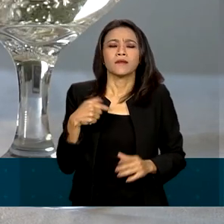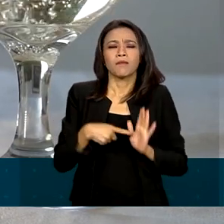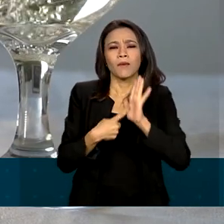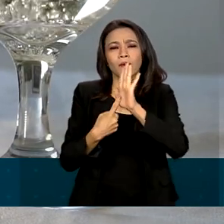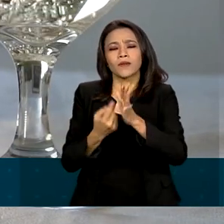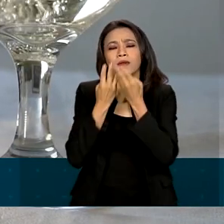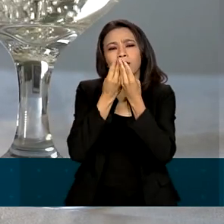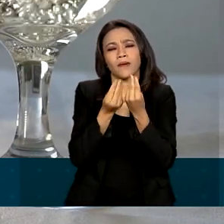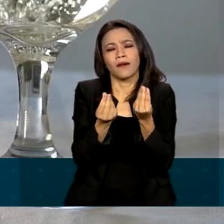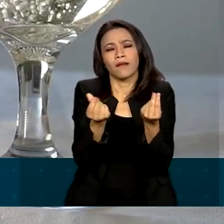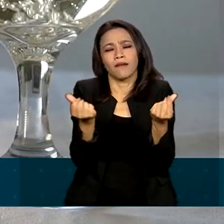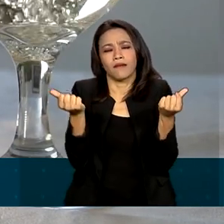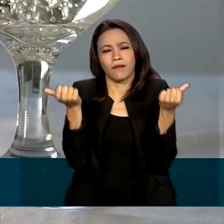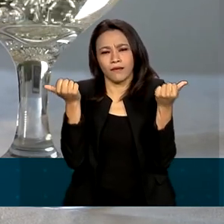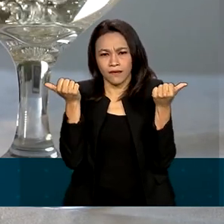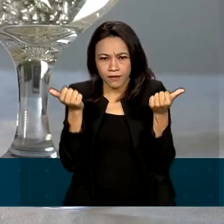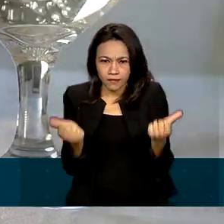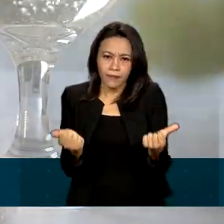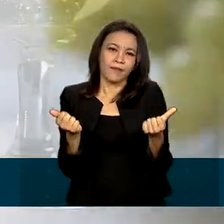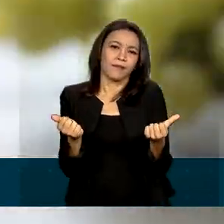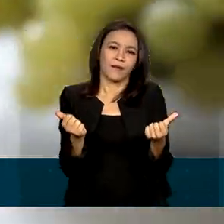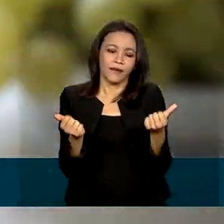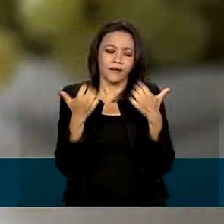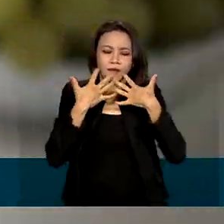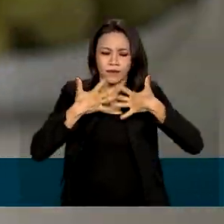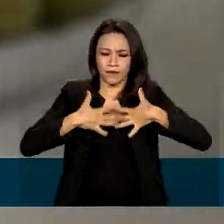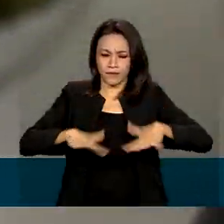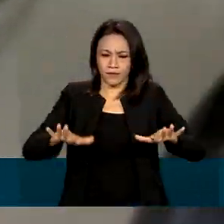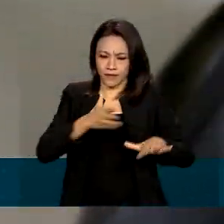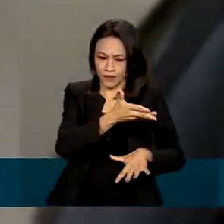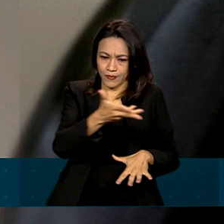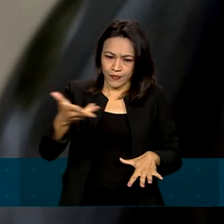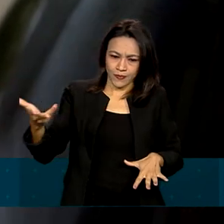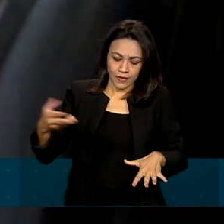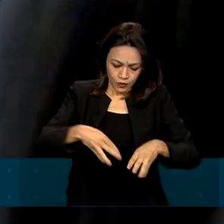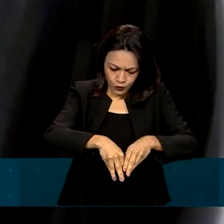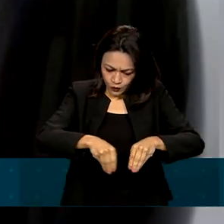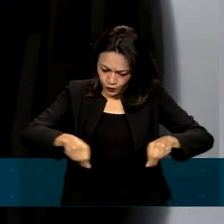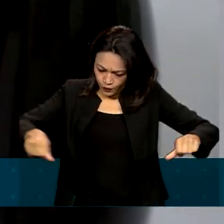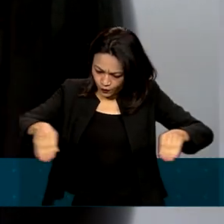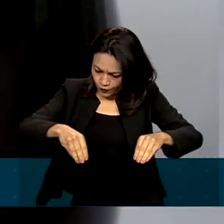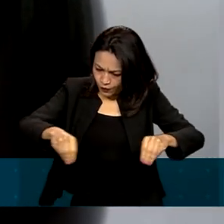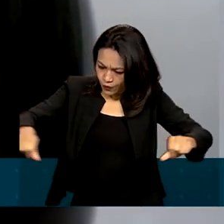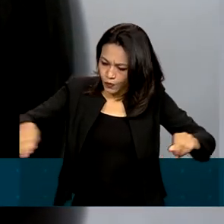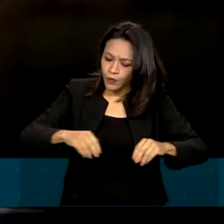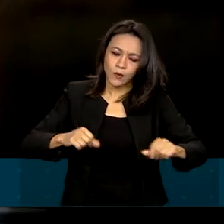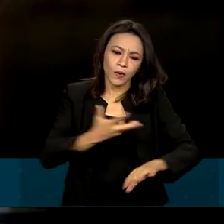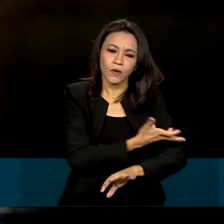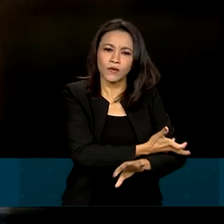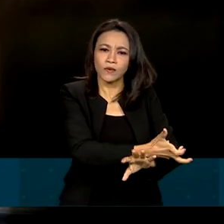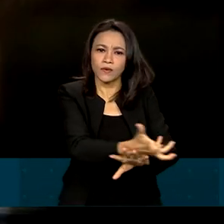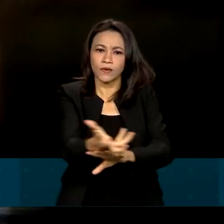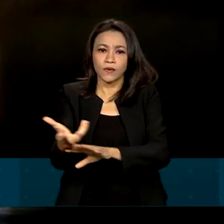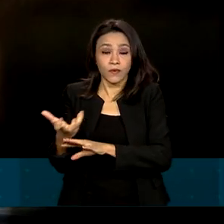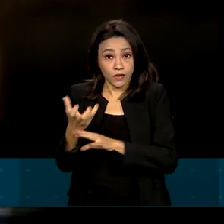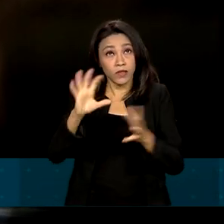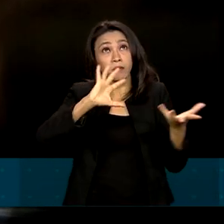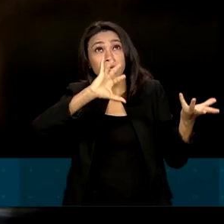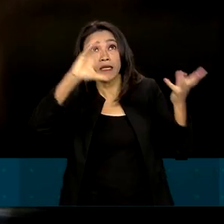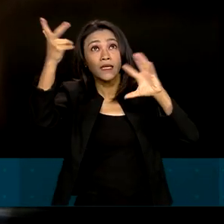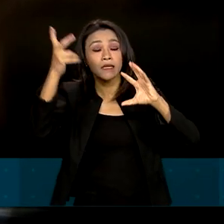qualidade única em função de recursos naturais, como solo, vegetação ou clima. E também